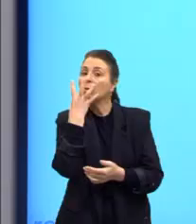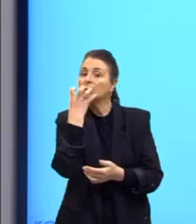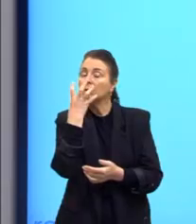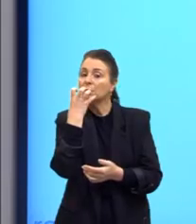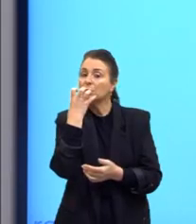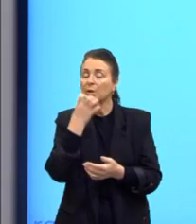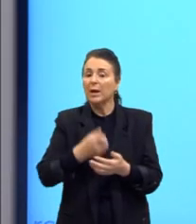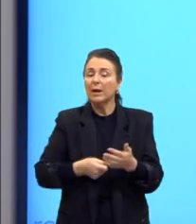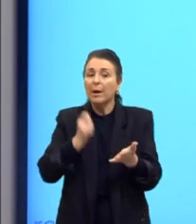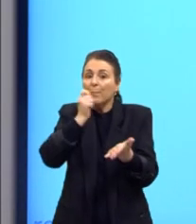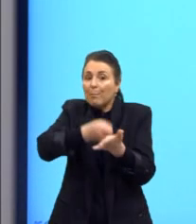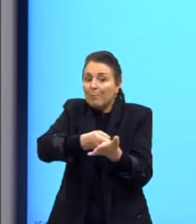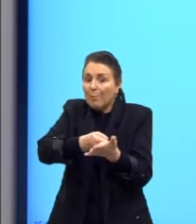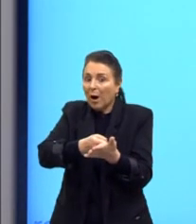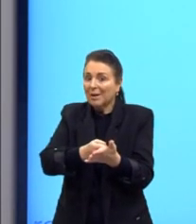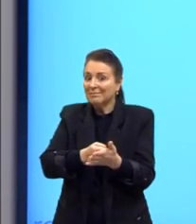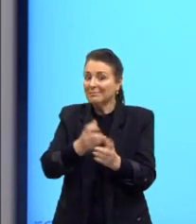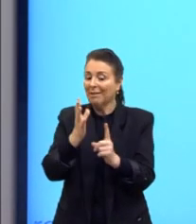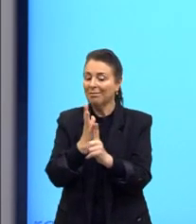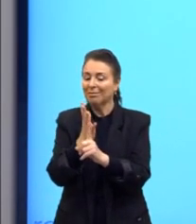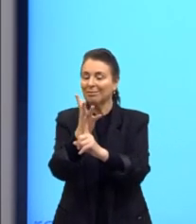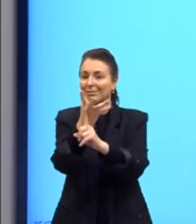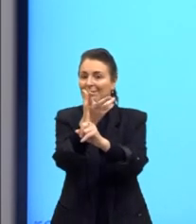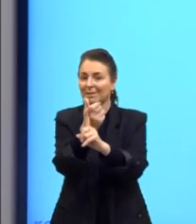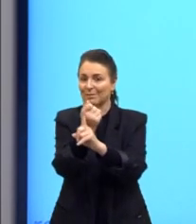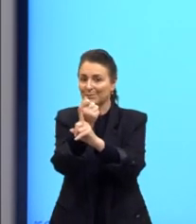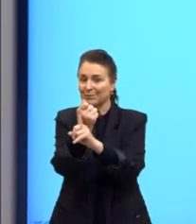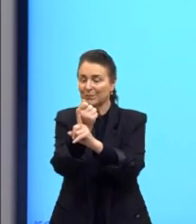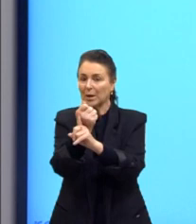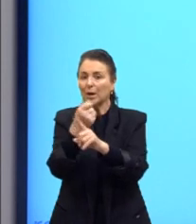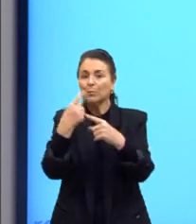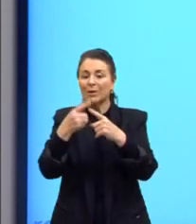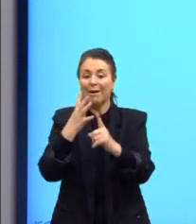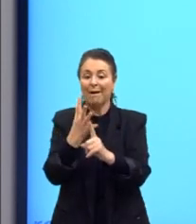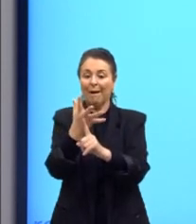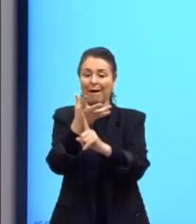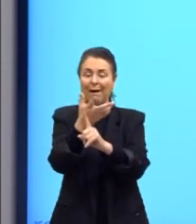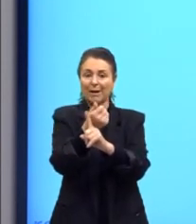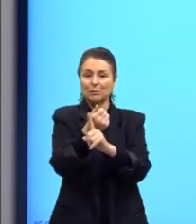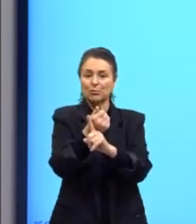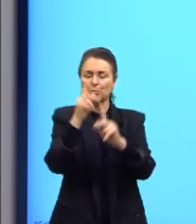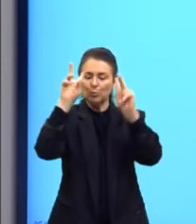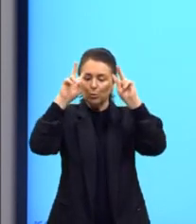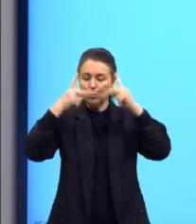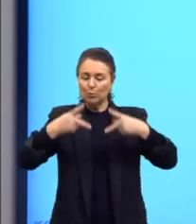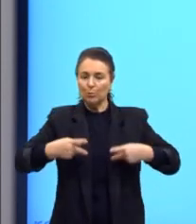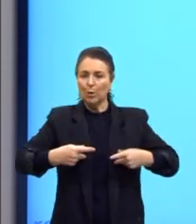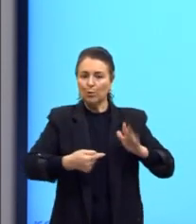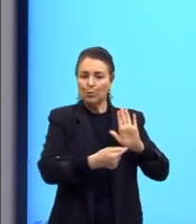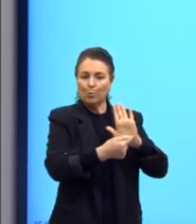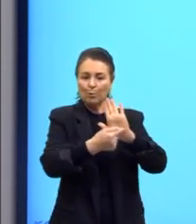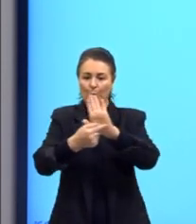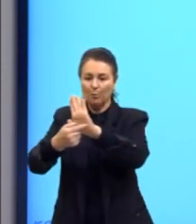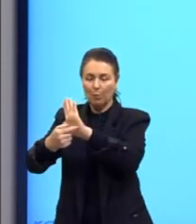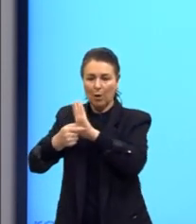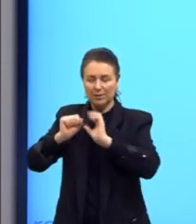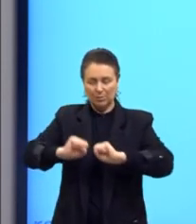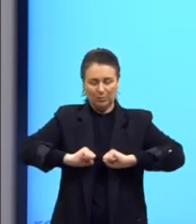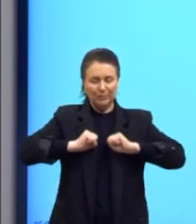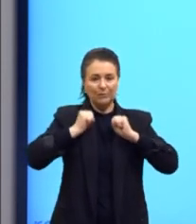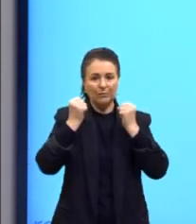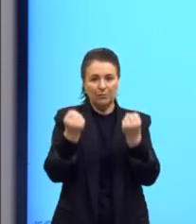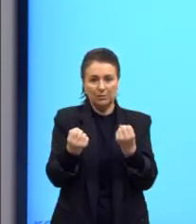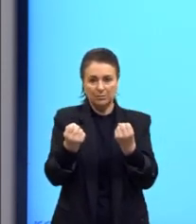arte. Ele acha que é na arte que o ser humano expressa a sua melhor forma, a sua melhor potência está na arte. Por isso que ele coloca aqui,